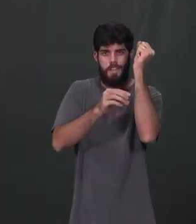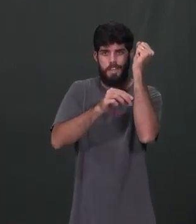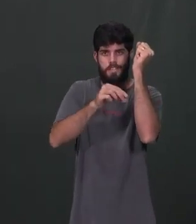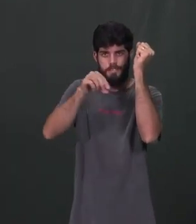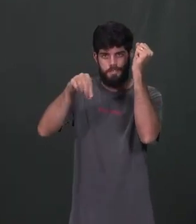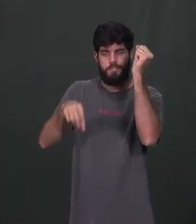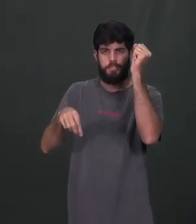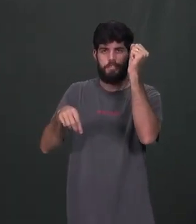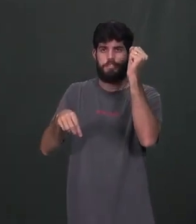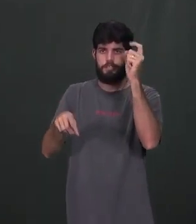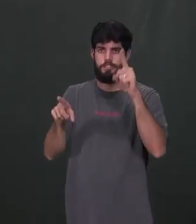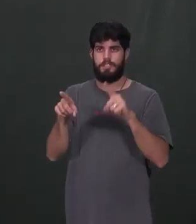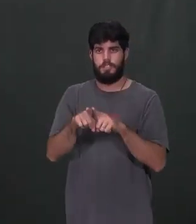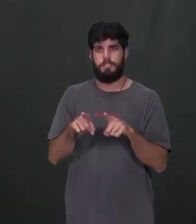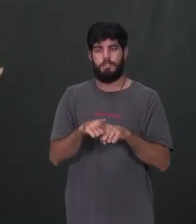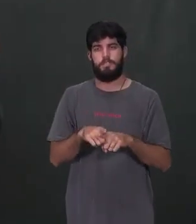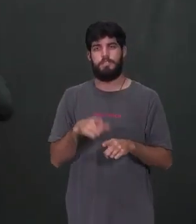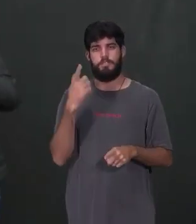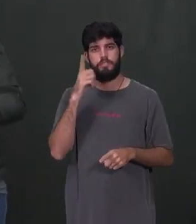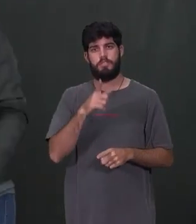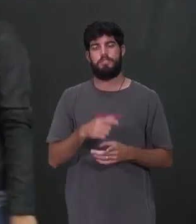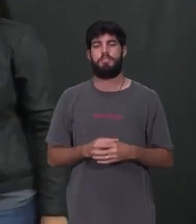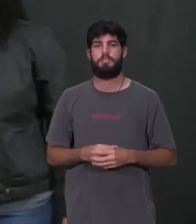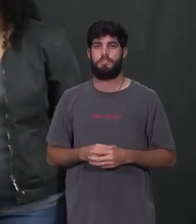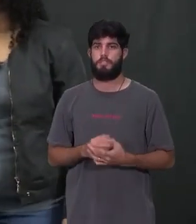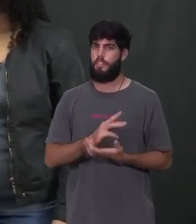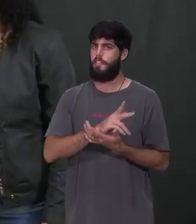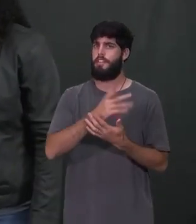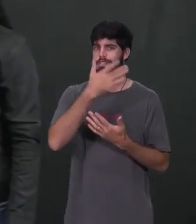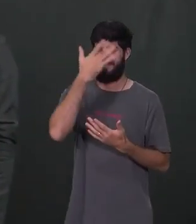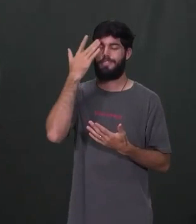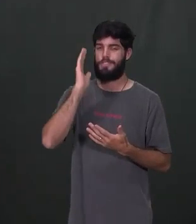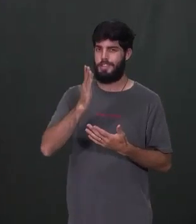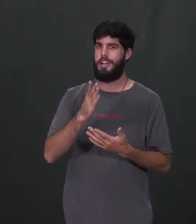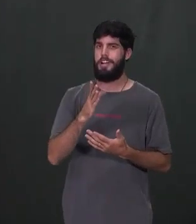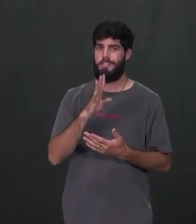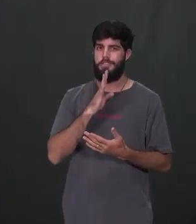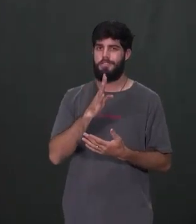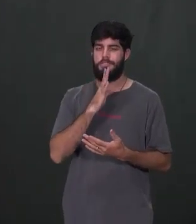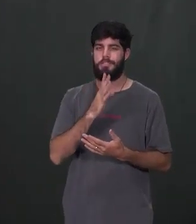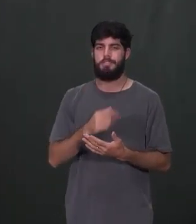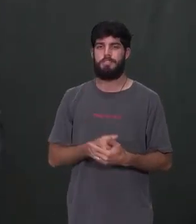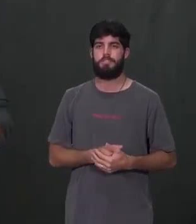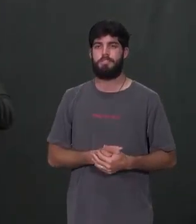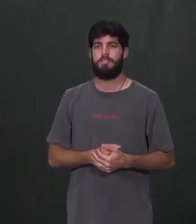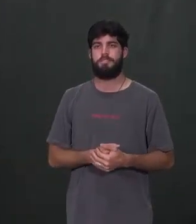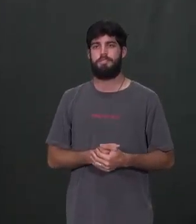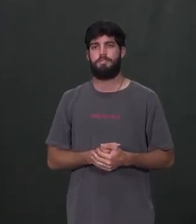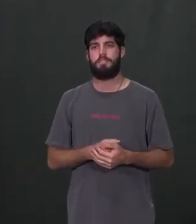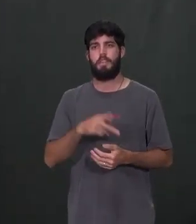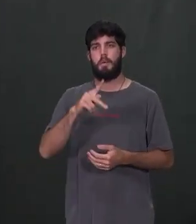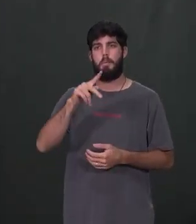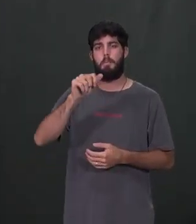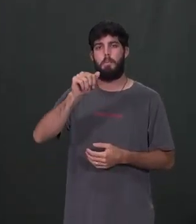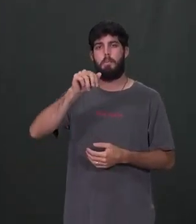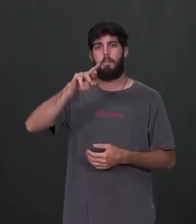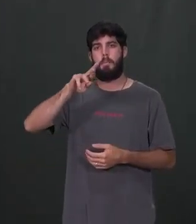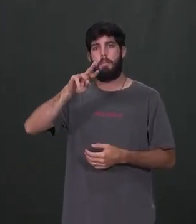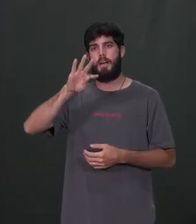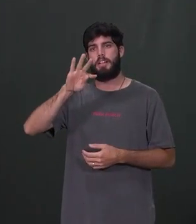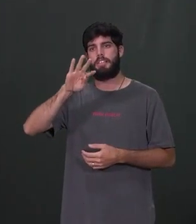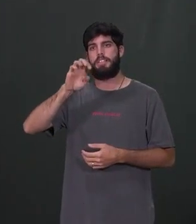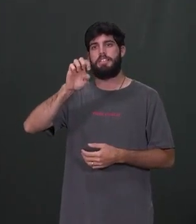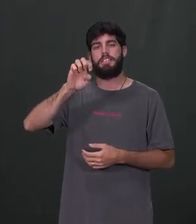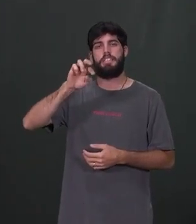a desenvolver uma raiz ali, bem variado. Isso aí, muita gente conhece. Esse aqui, que é a partenogênese, é